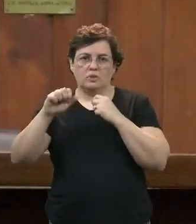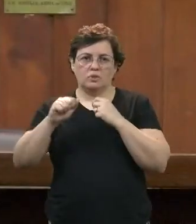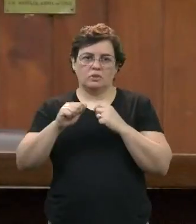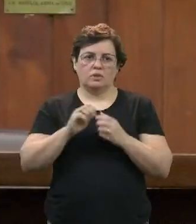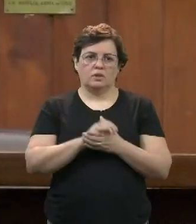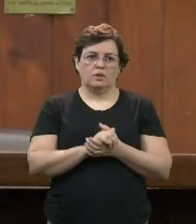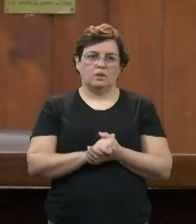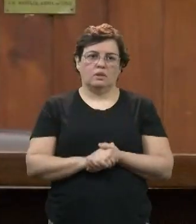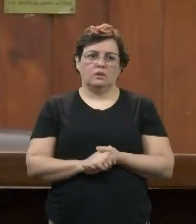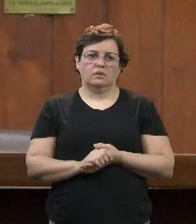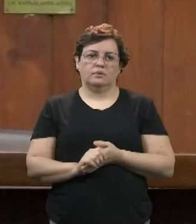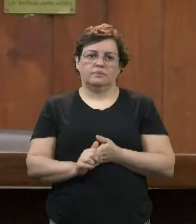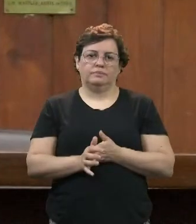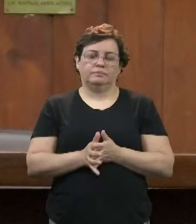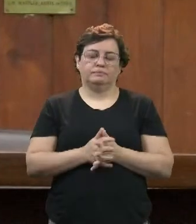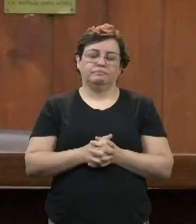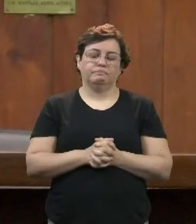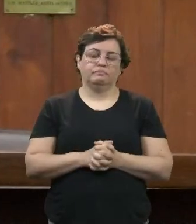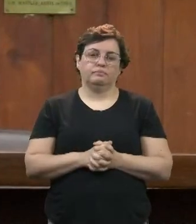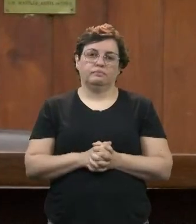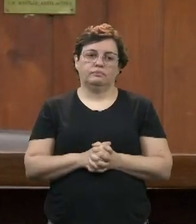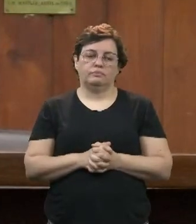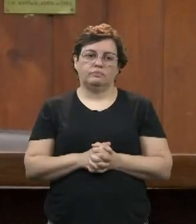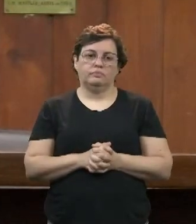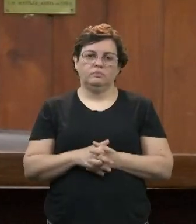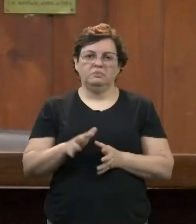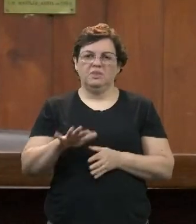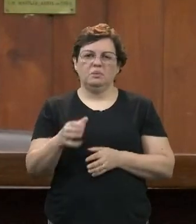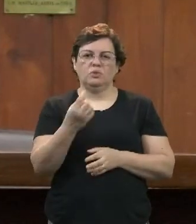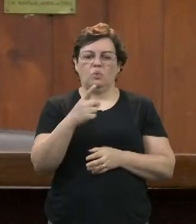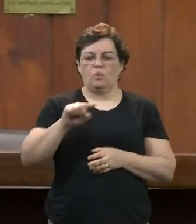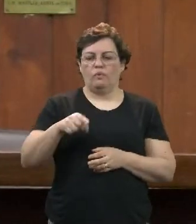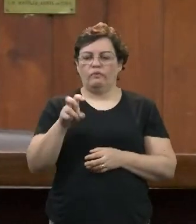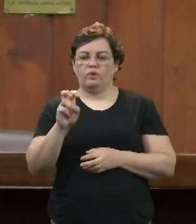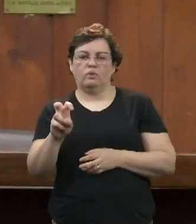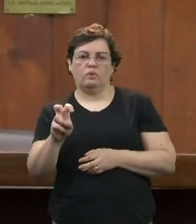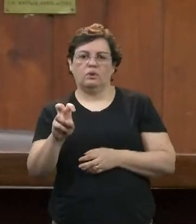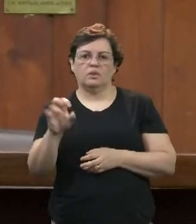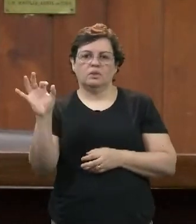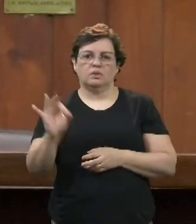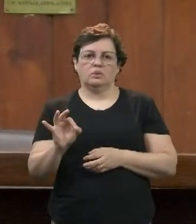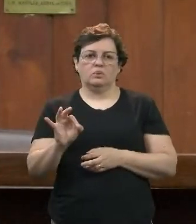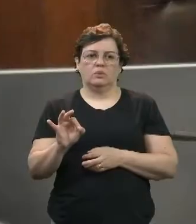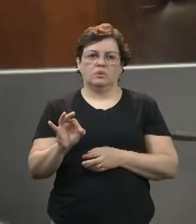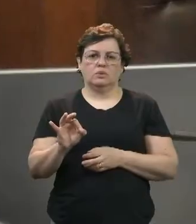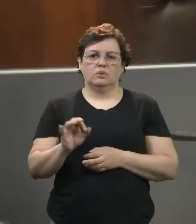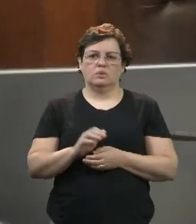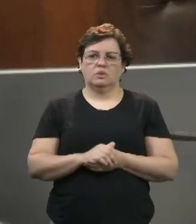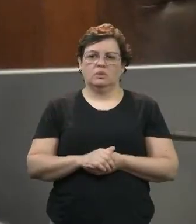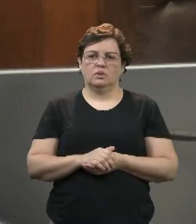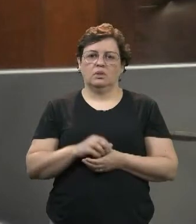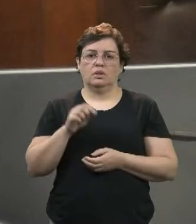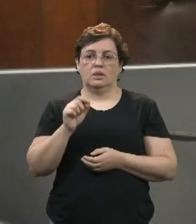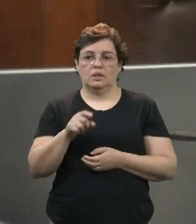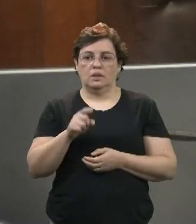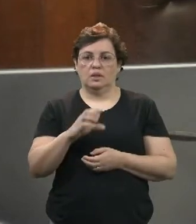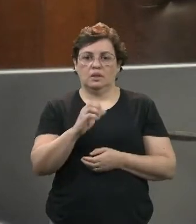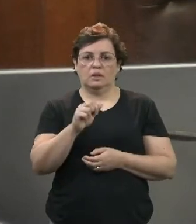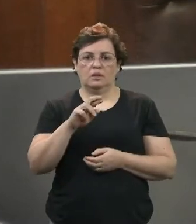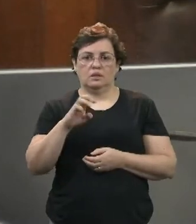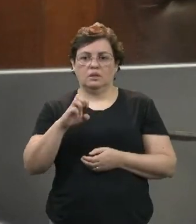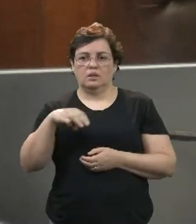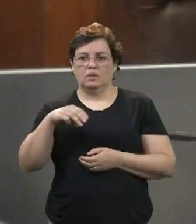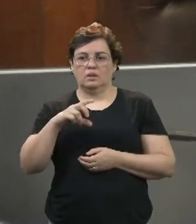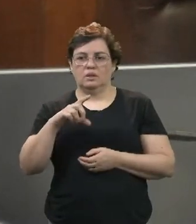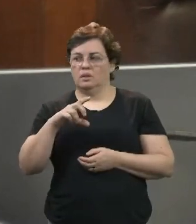Média, né? Porque cada caso é um caso. Eu creio que na faixa de 1,5, 1,6. E nessa carência aqui dos três